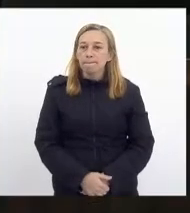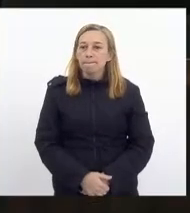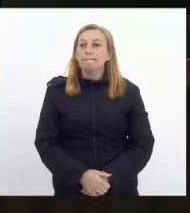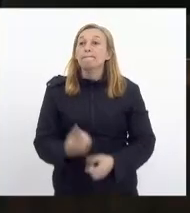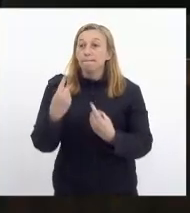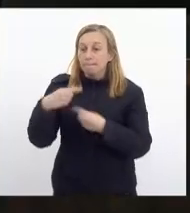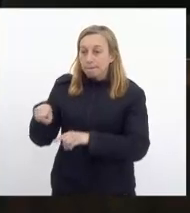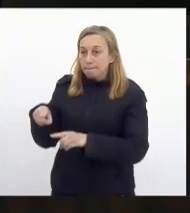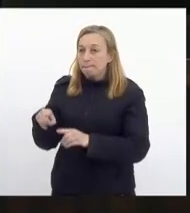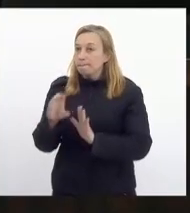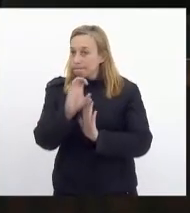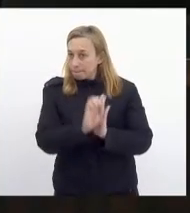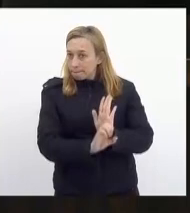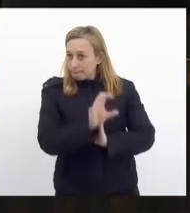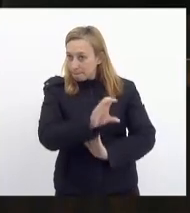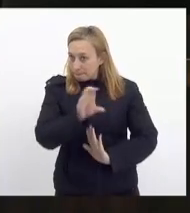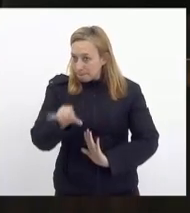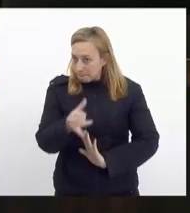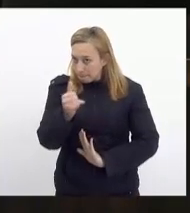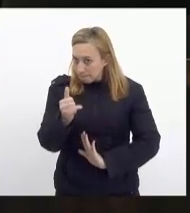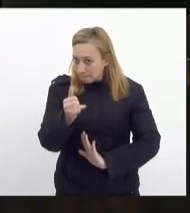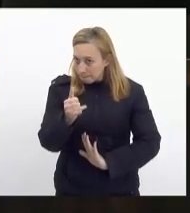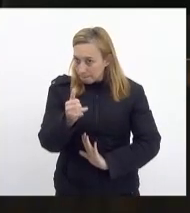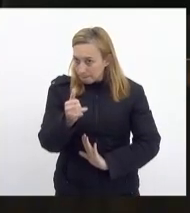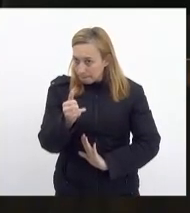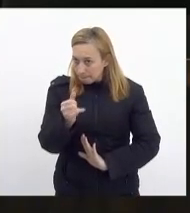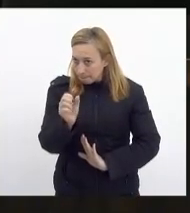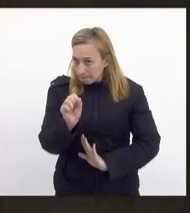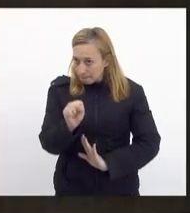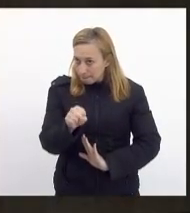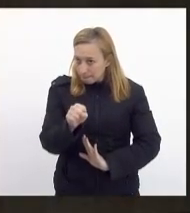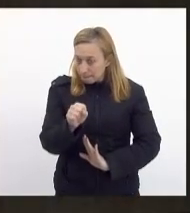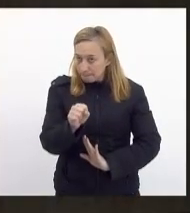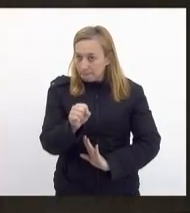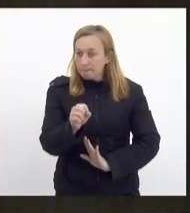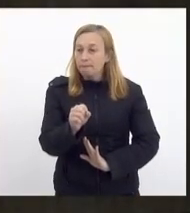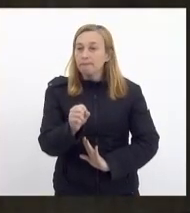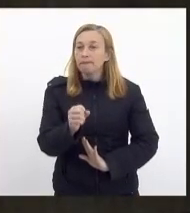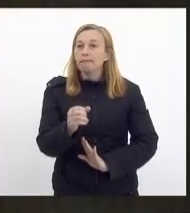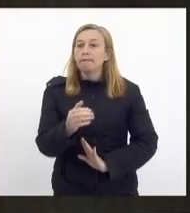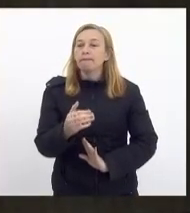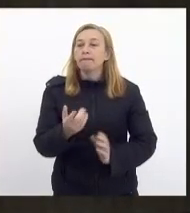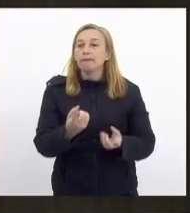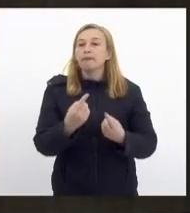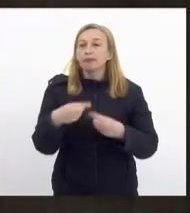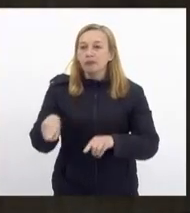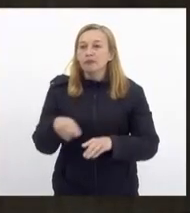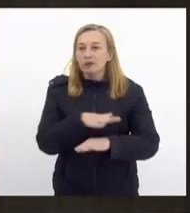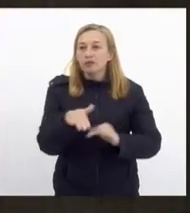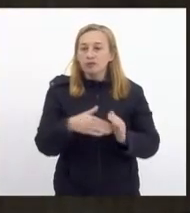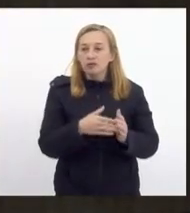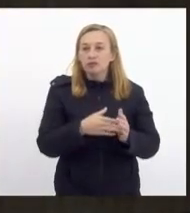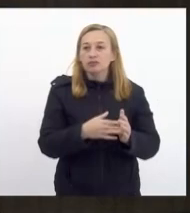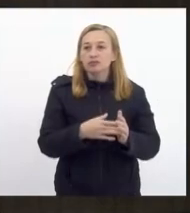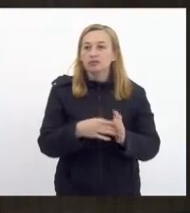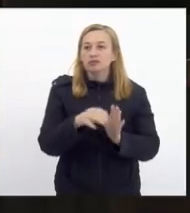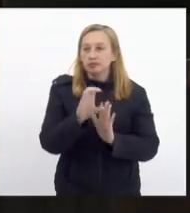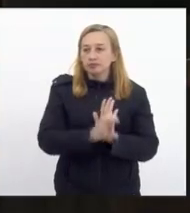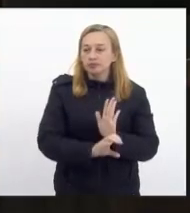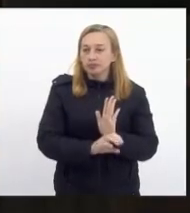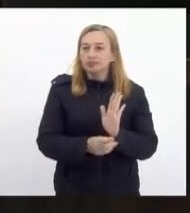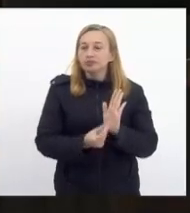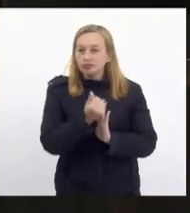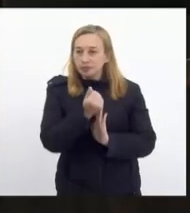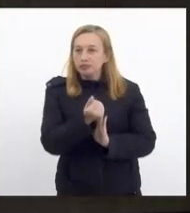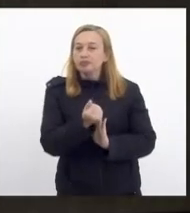Contrário às emendas, a CCJ deu contrário a todas as emendas. O parecer da CCJ está contrário a todas as emendas. E de orçamento. Então,